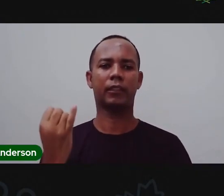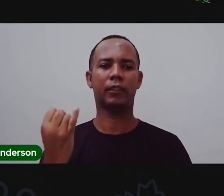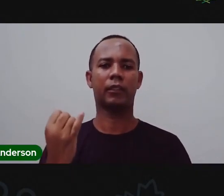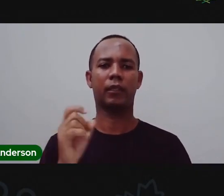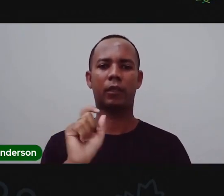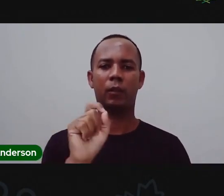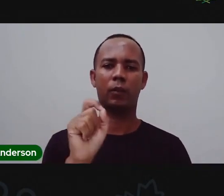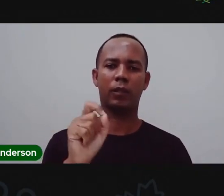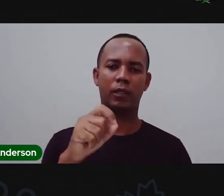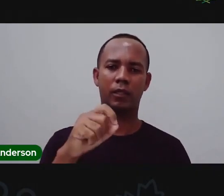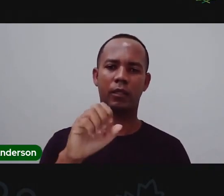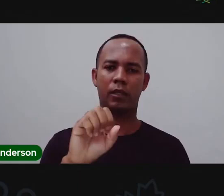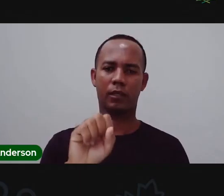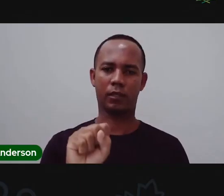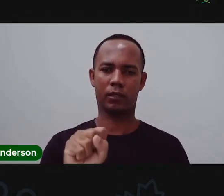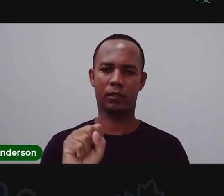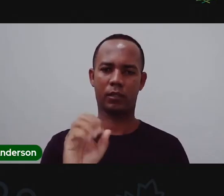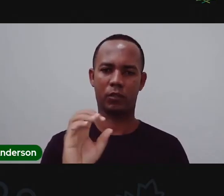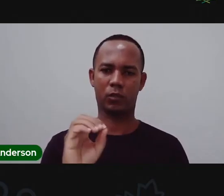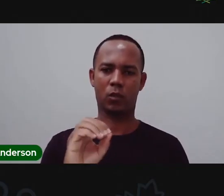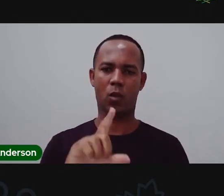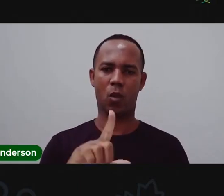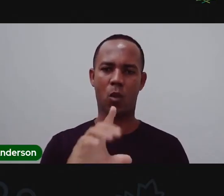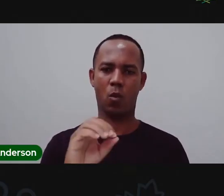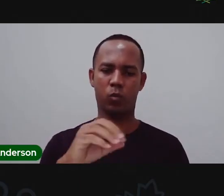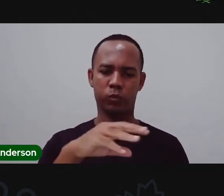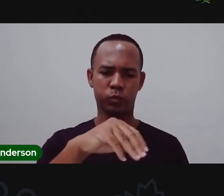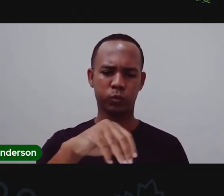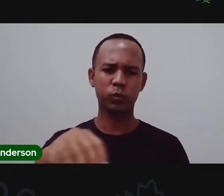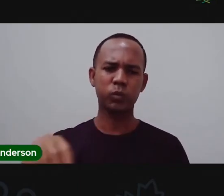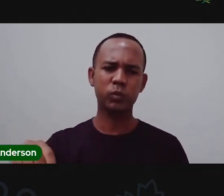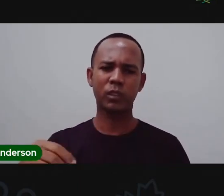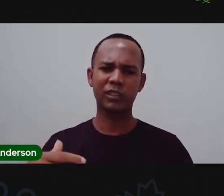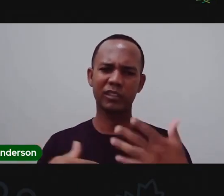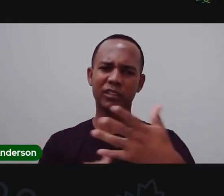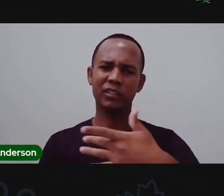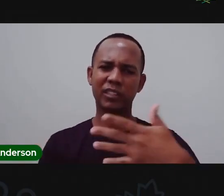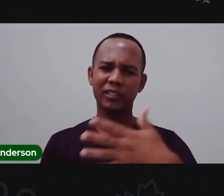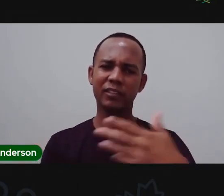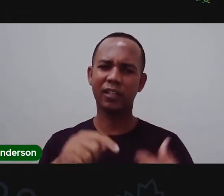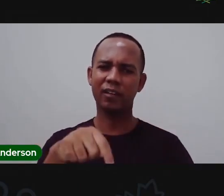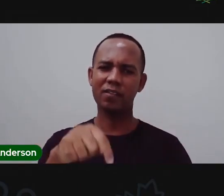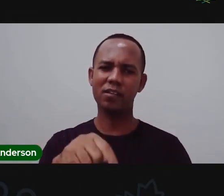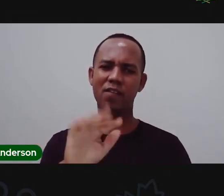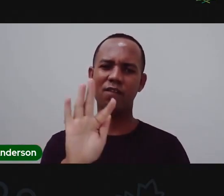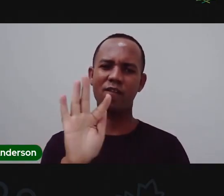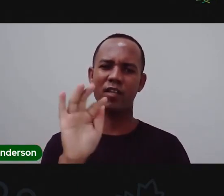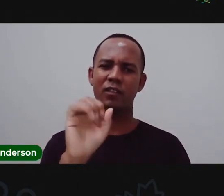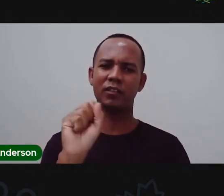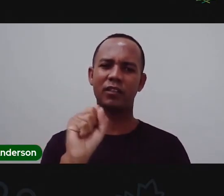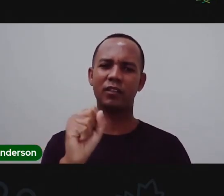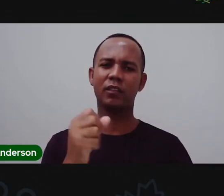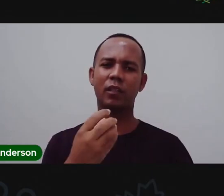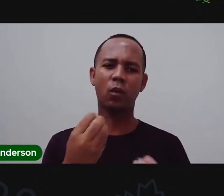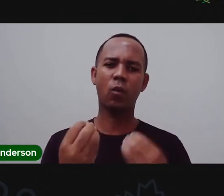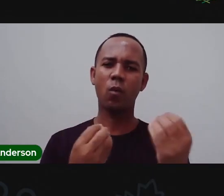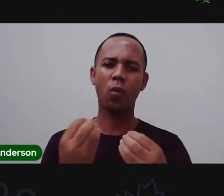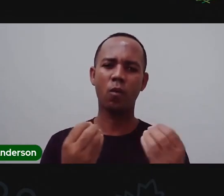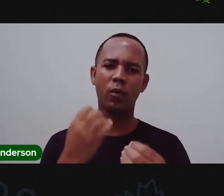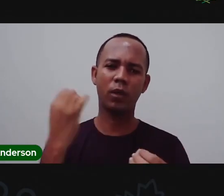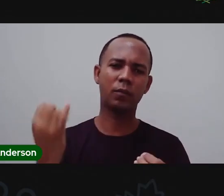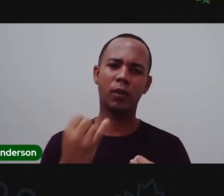solo para a cidade de Feira de Santana, né? Para o